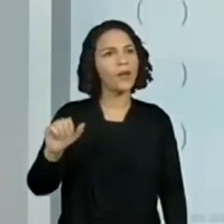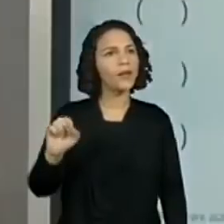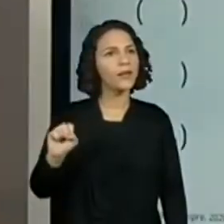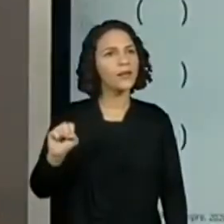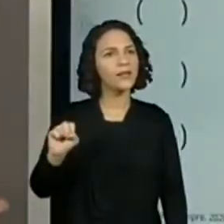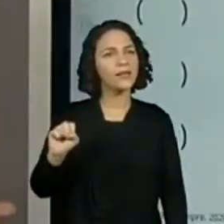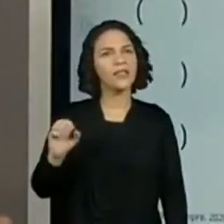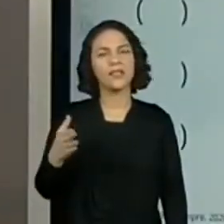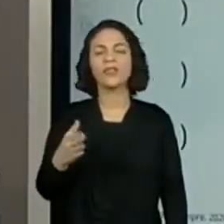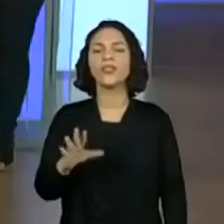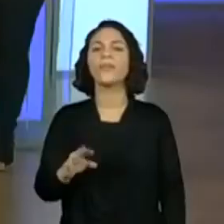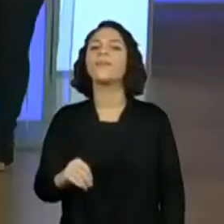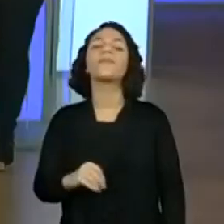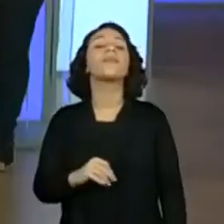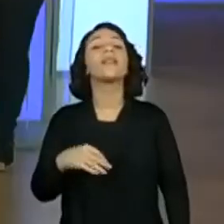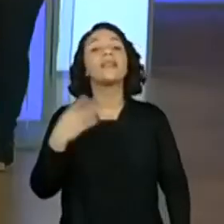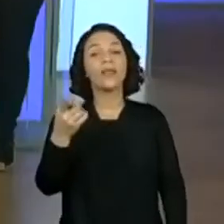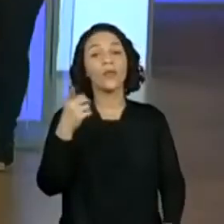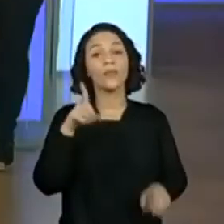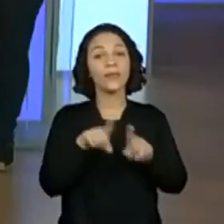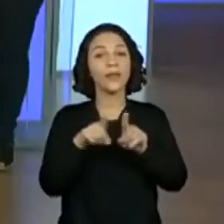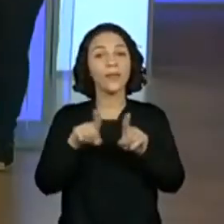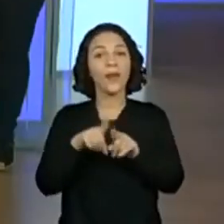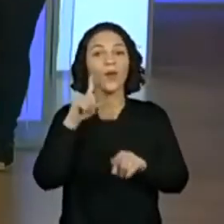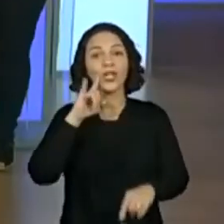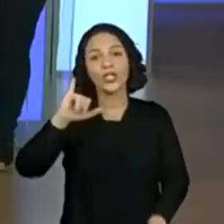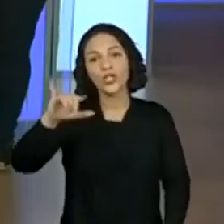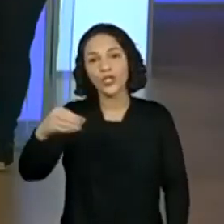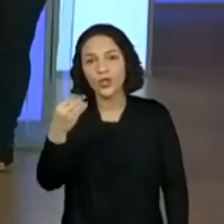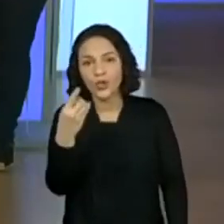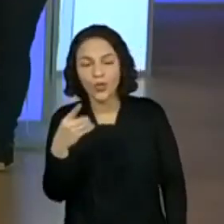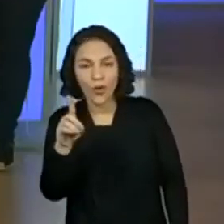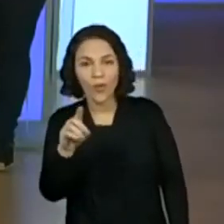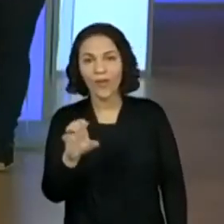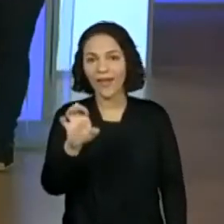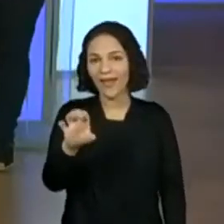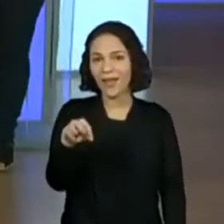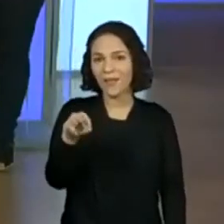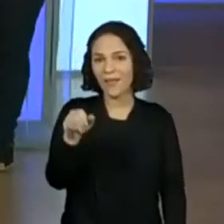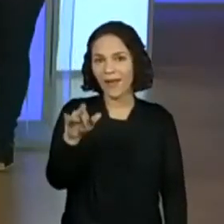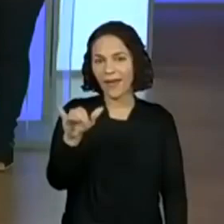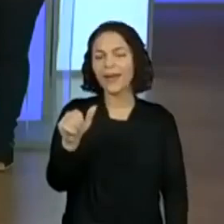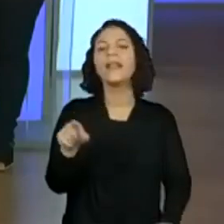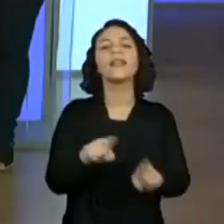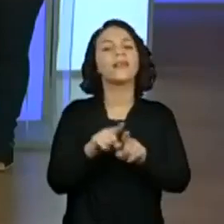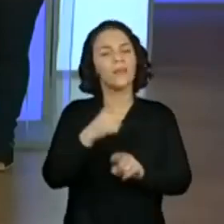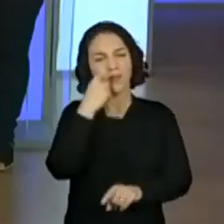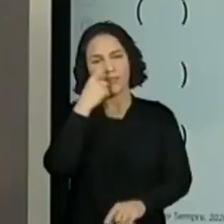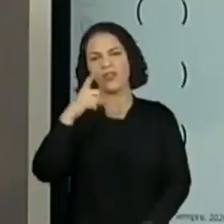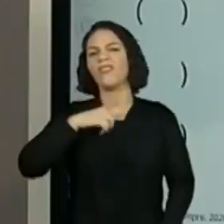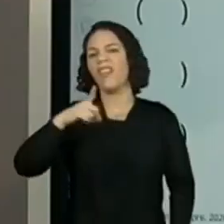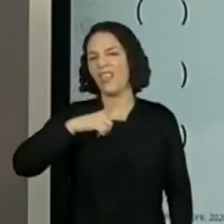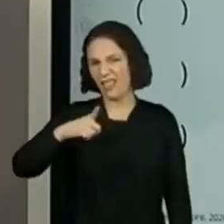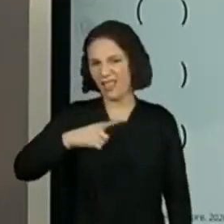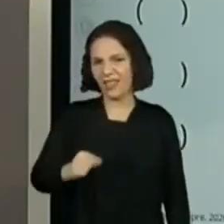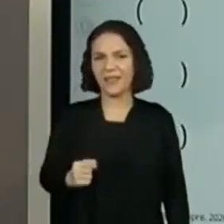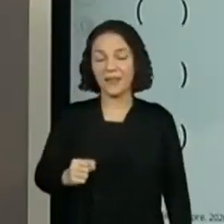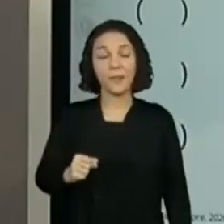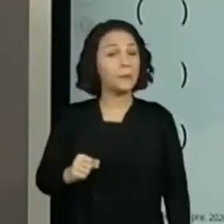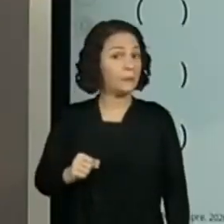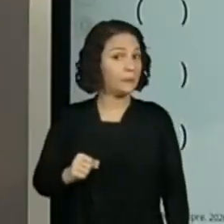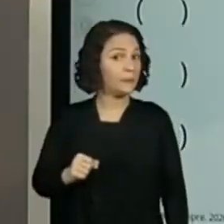que tem bruxas. O Caio disse que tem bruxa na Branca de Neve e no João e Maria. Então, ótimo.